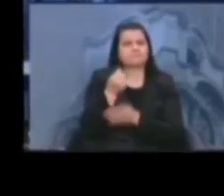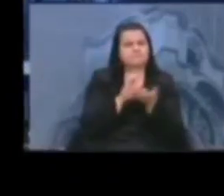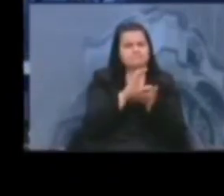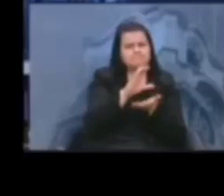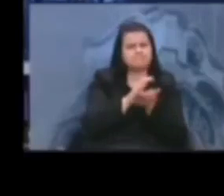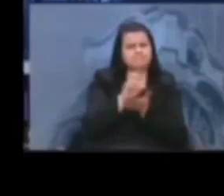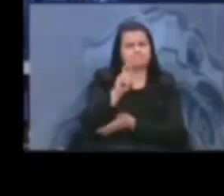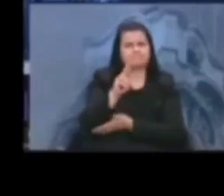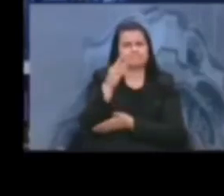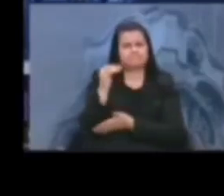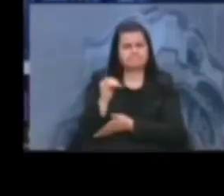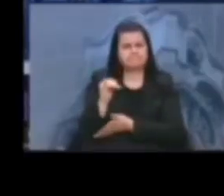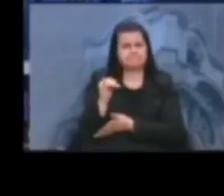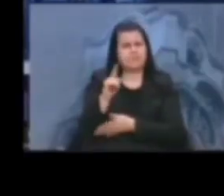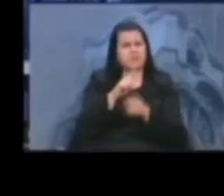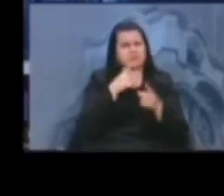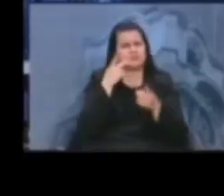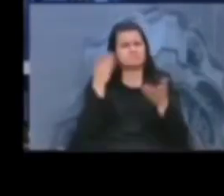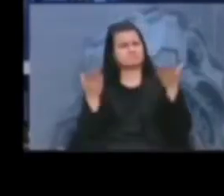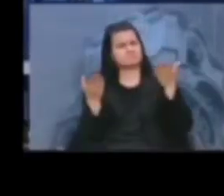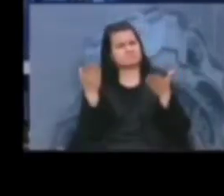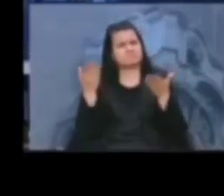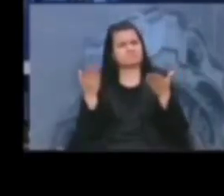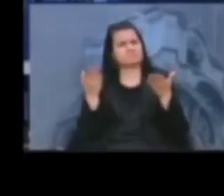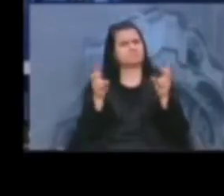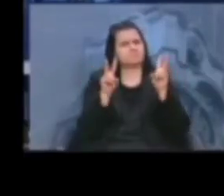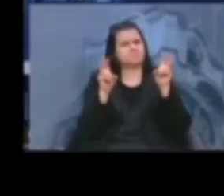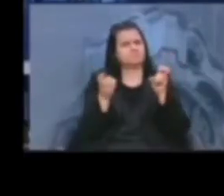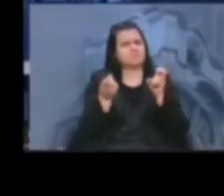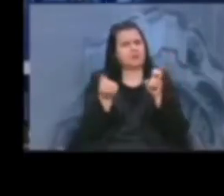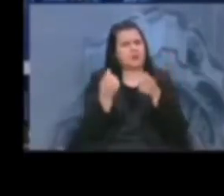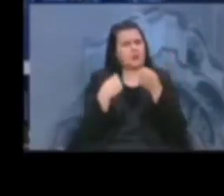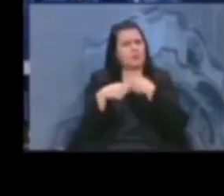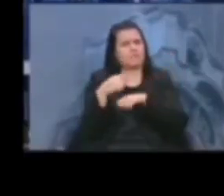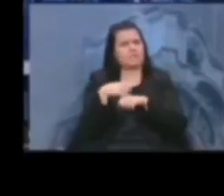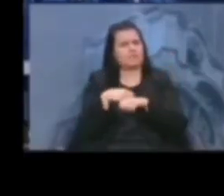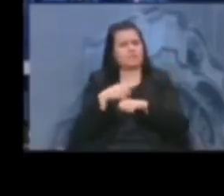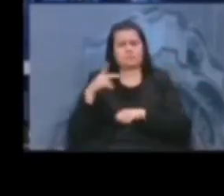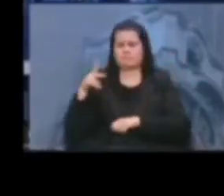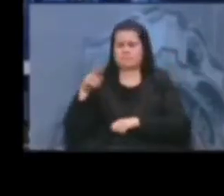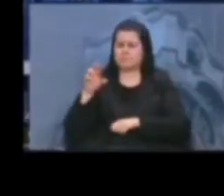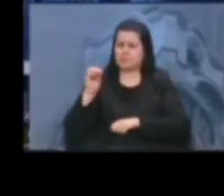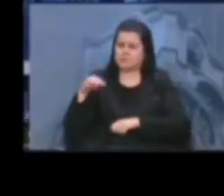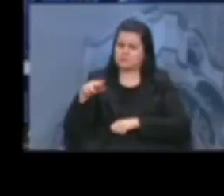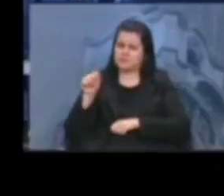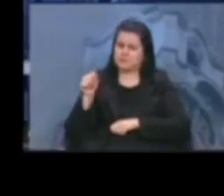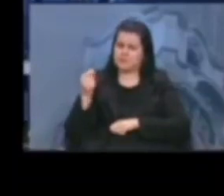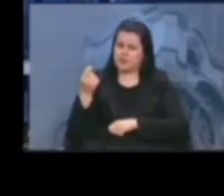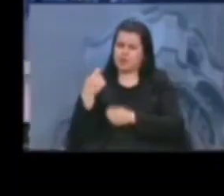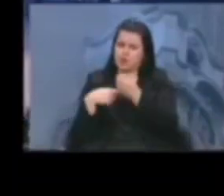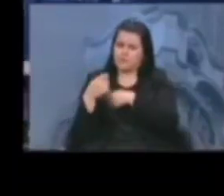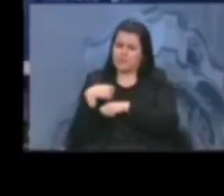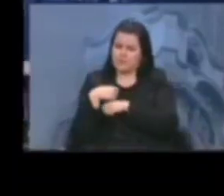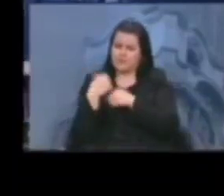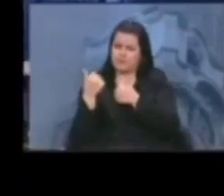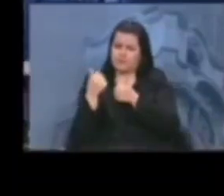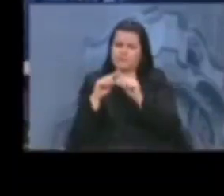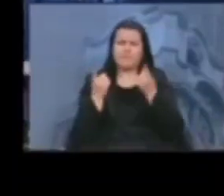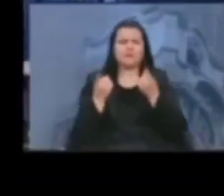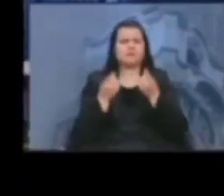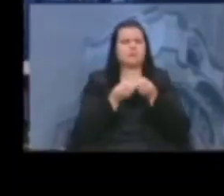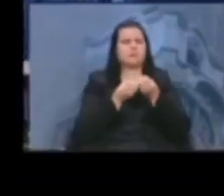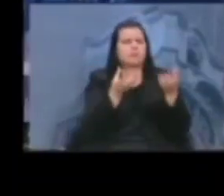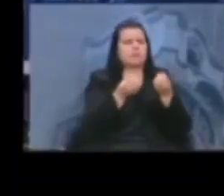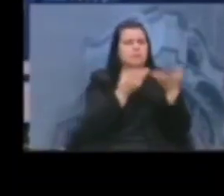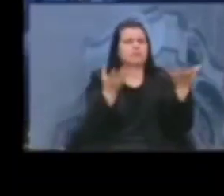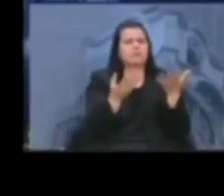economia é falsa que está sendo utilizada na ProSempa. Utilizam o discurso da economia, mas estão ampliando indiscriminadamente leitos